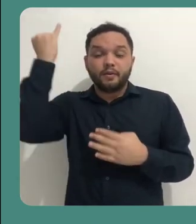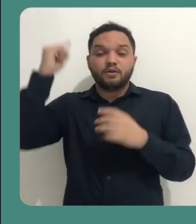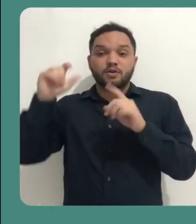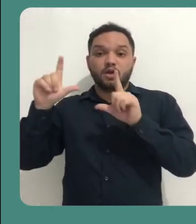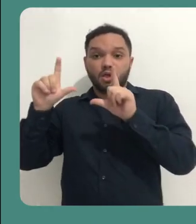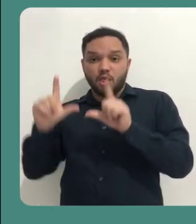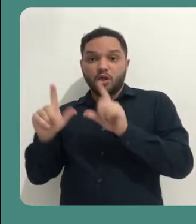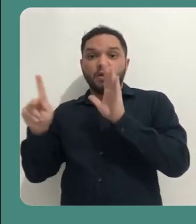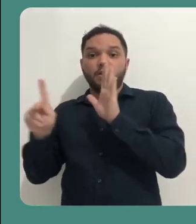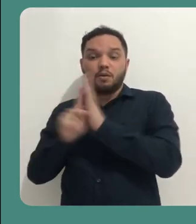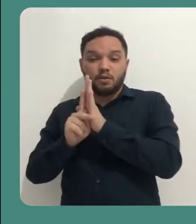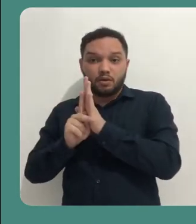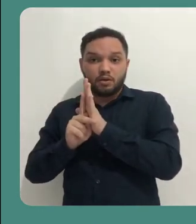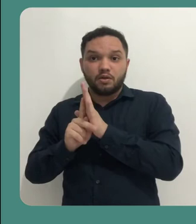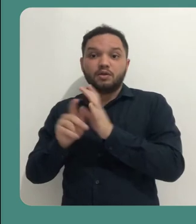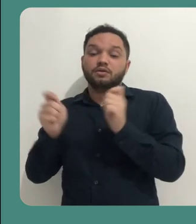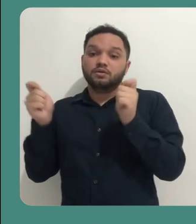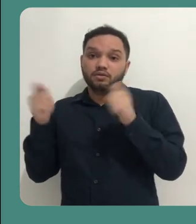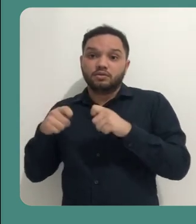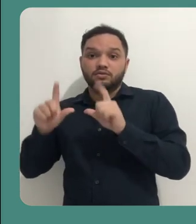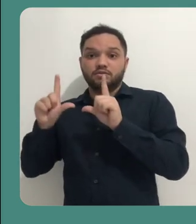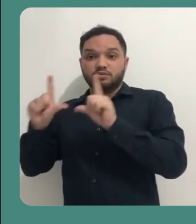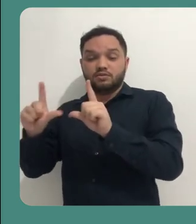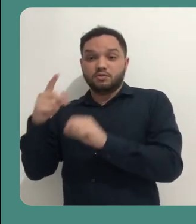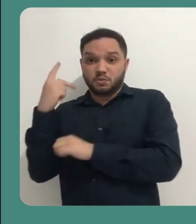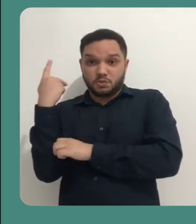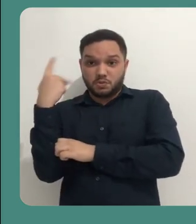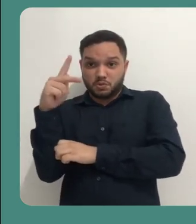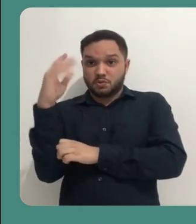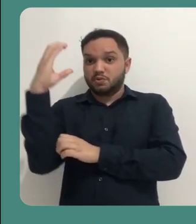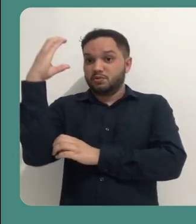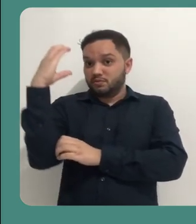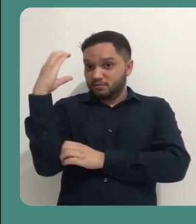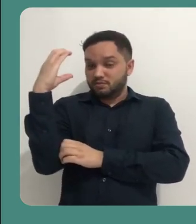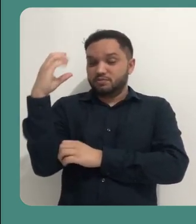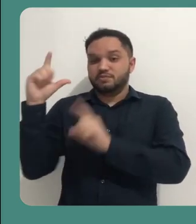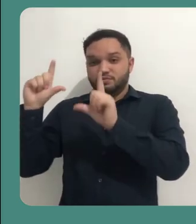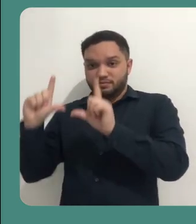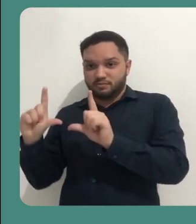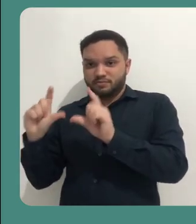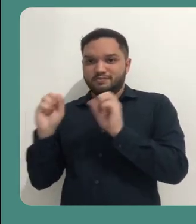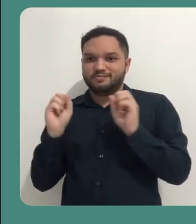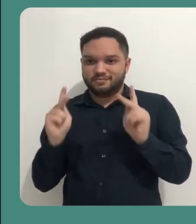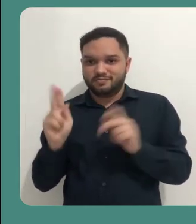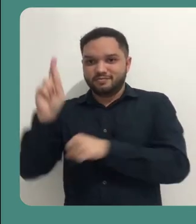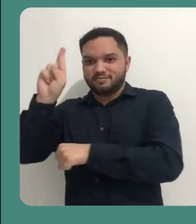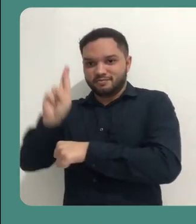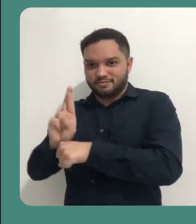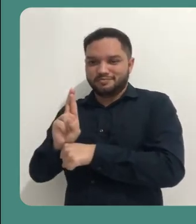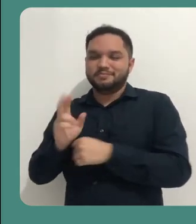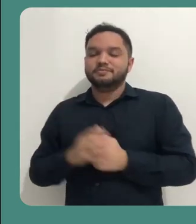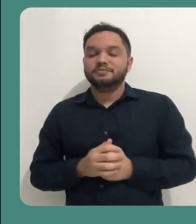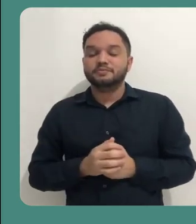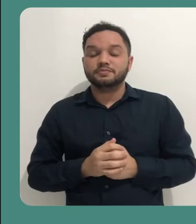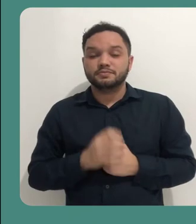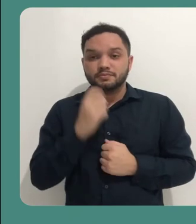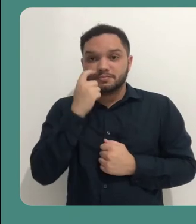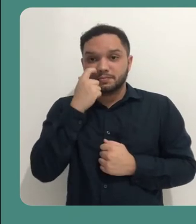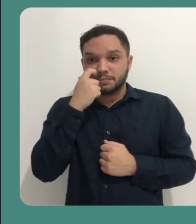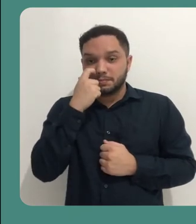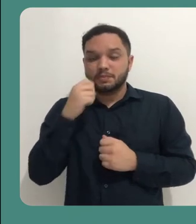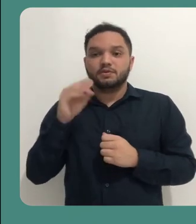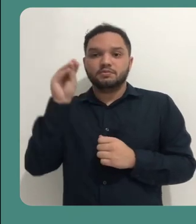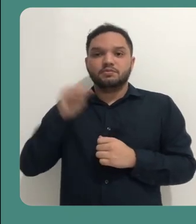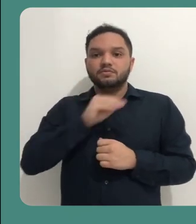destinado onde você vai deixar reservado para colocar a sua captura de vídeo. Então posicionado corretamente